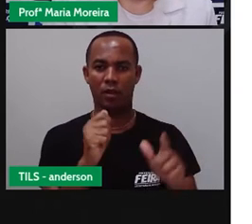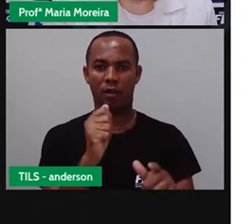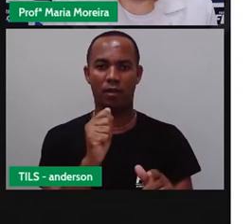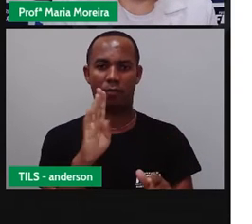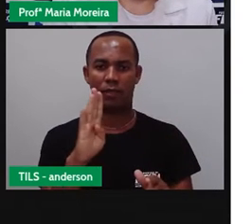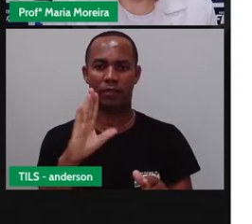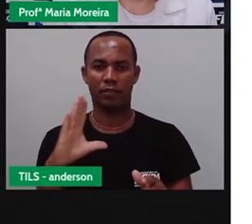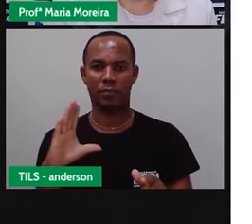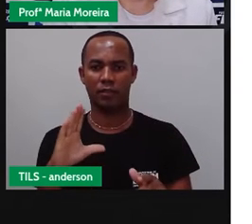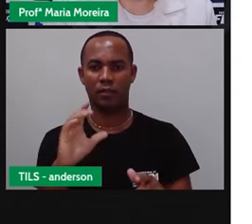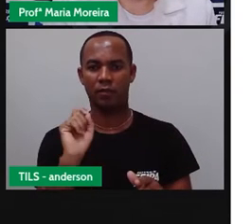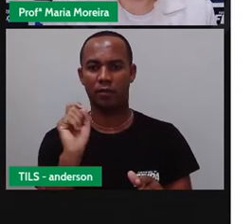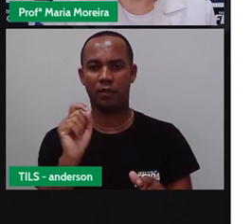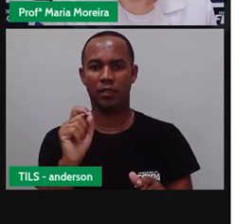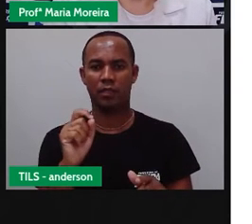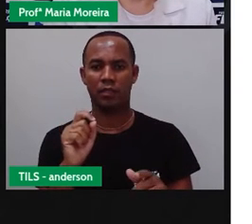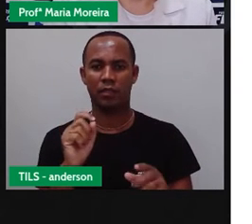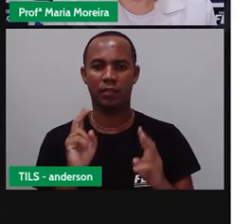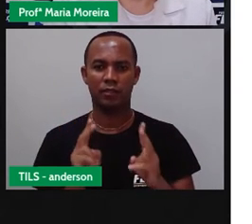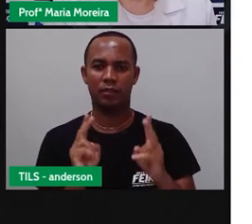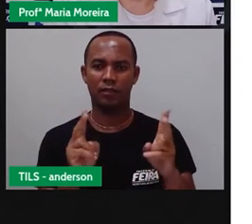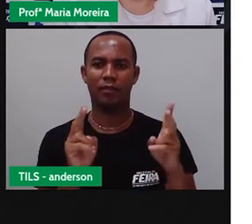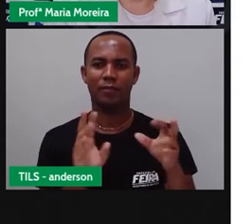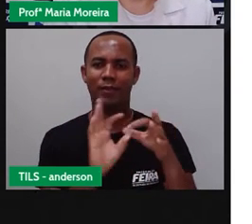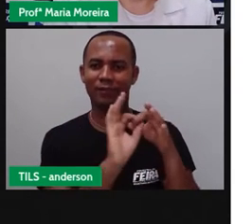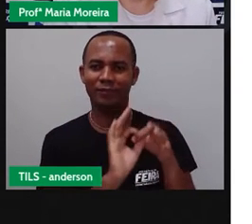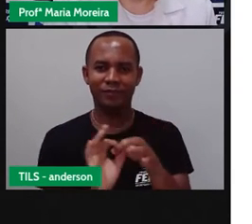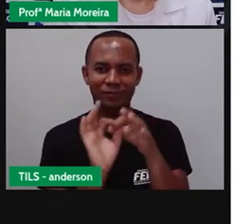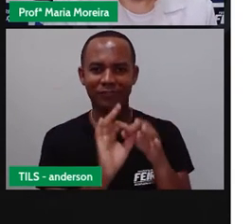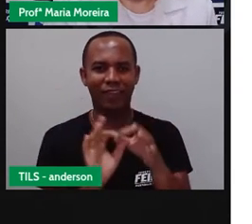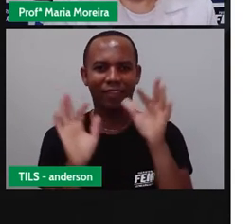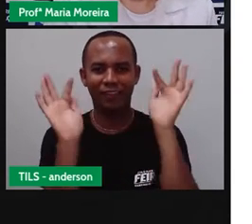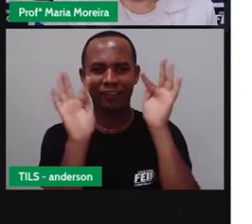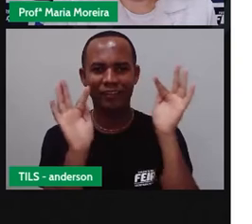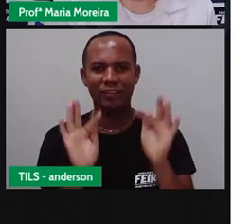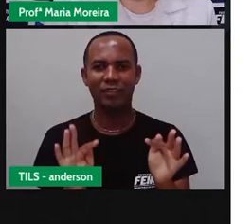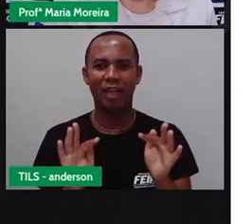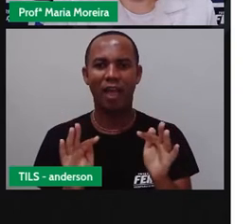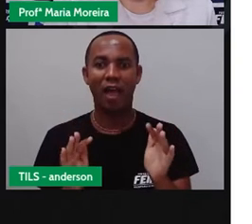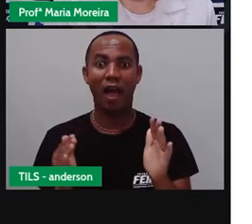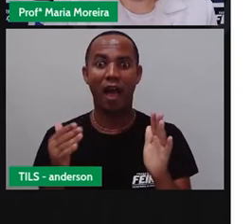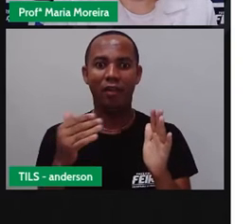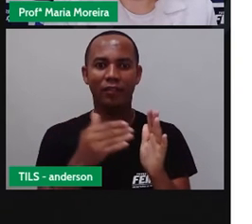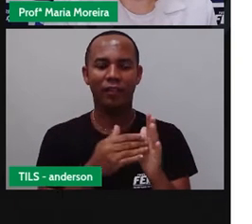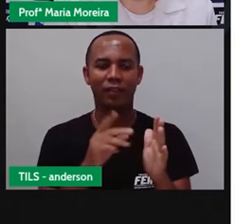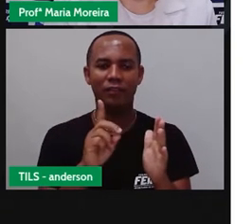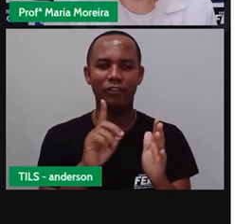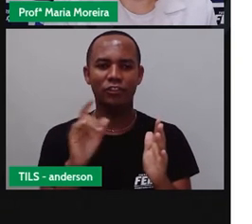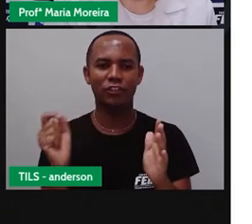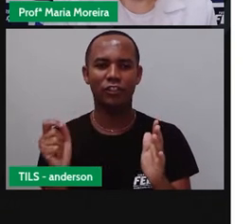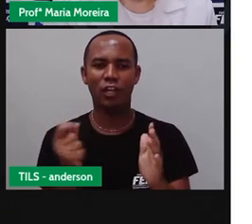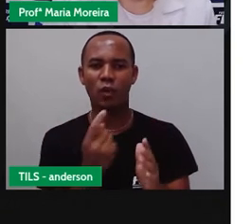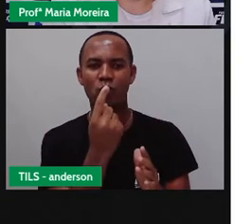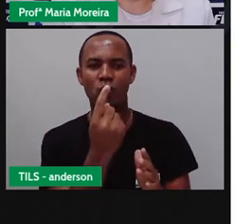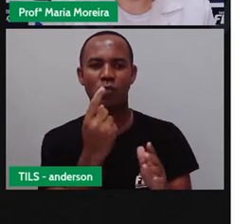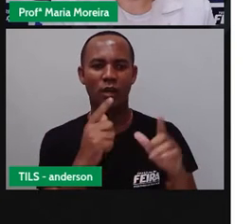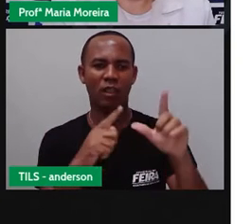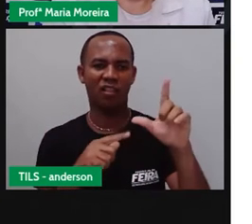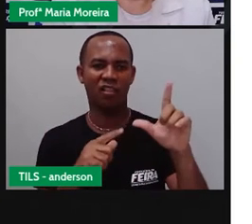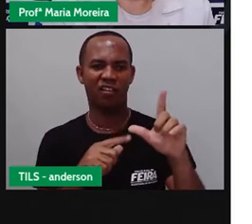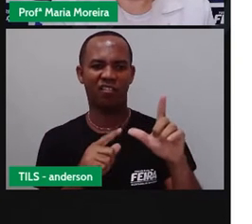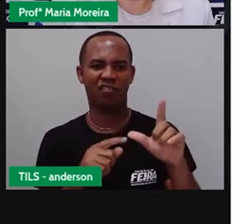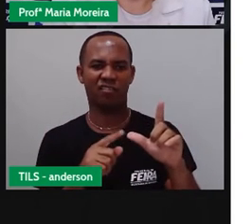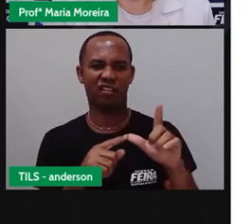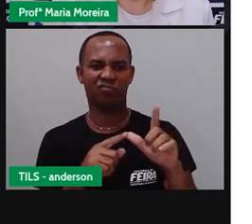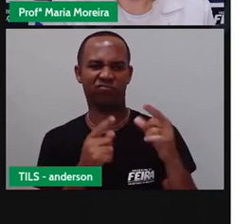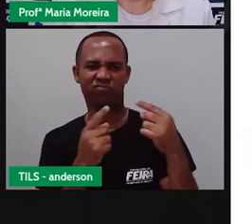viviam em constante harmonia e felicidade. Até que um dia, uma das letras resolveu se